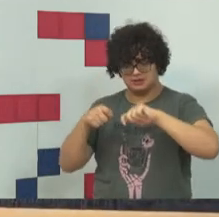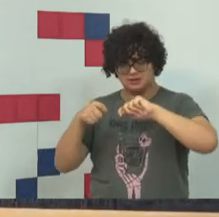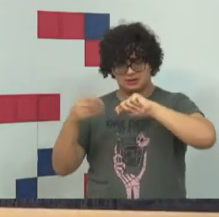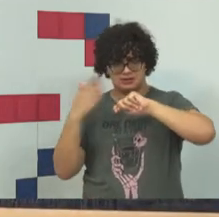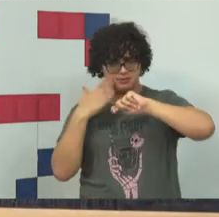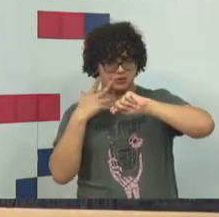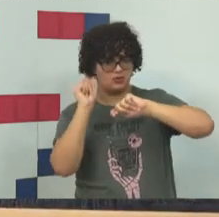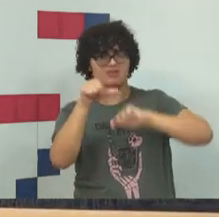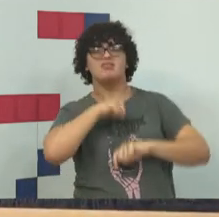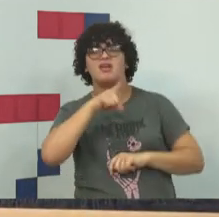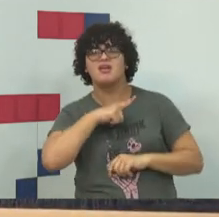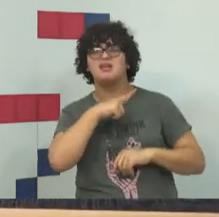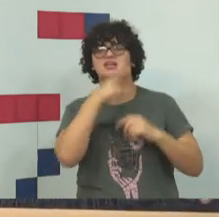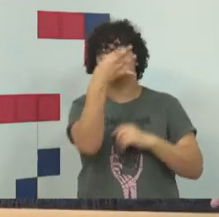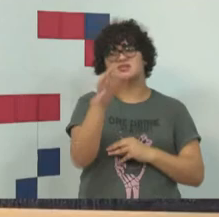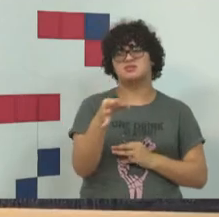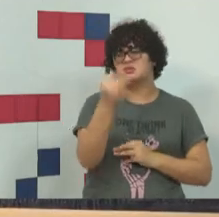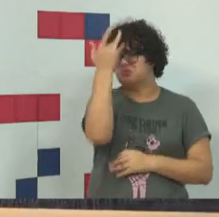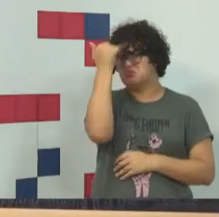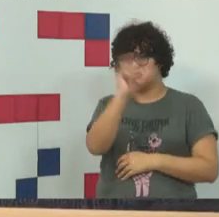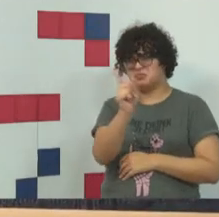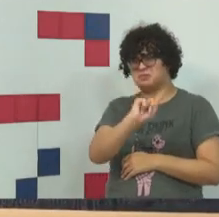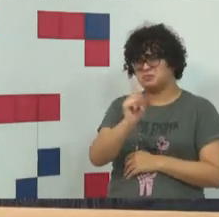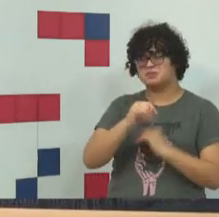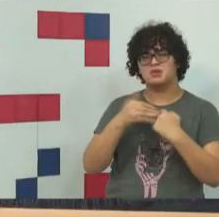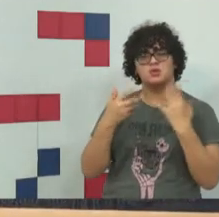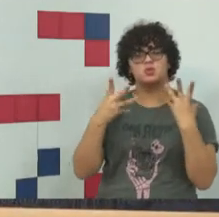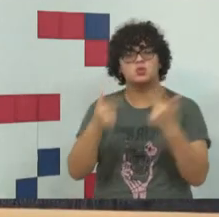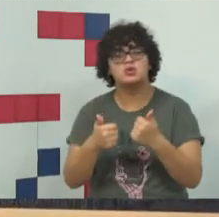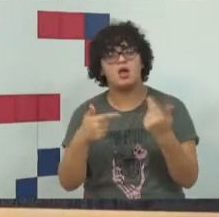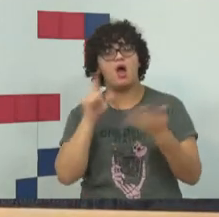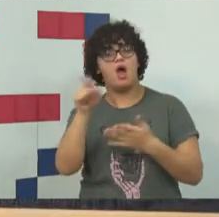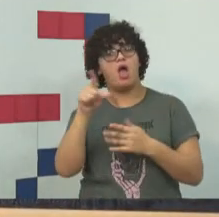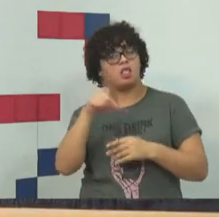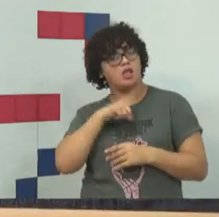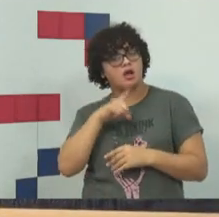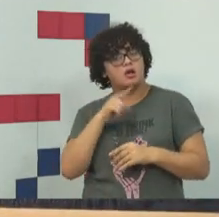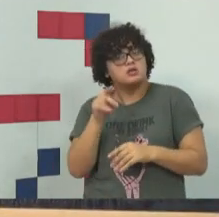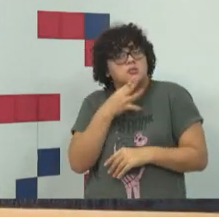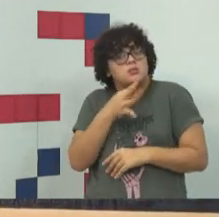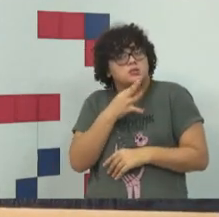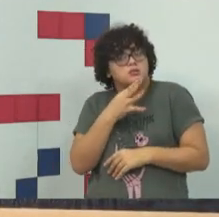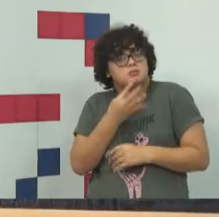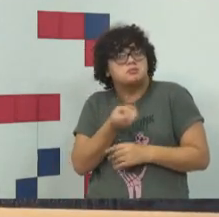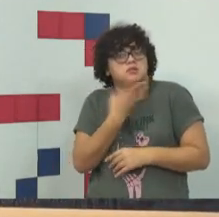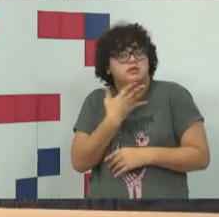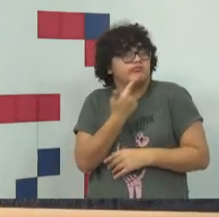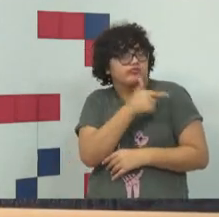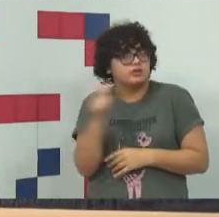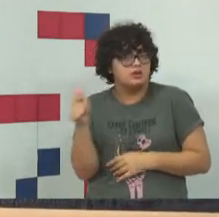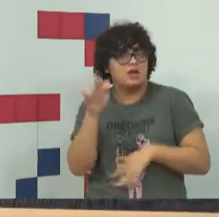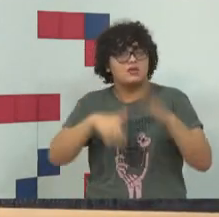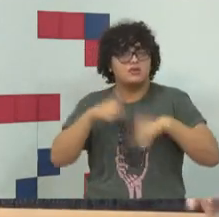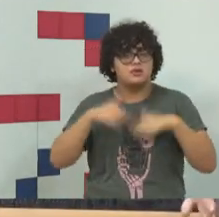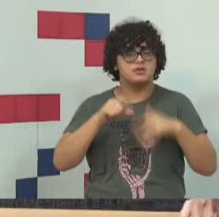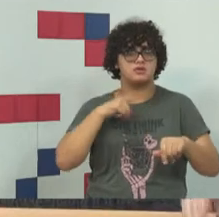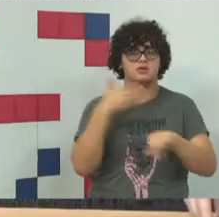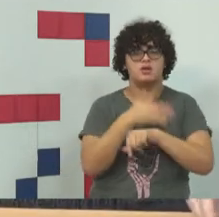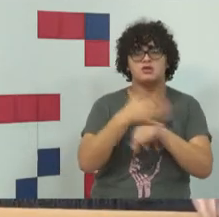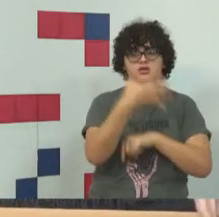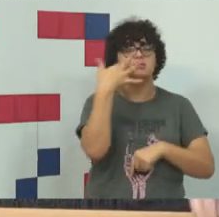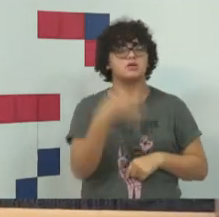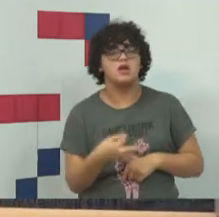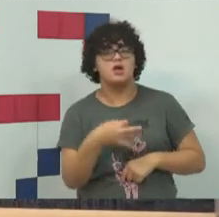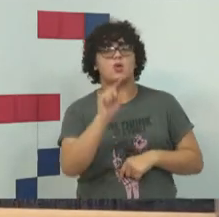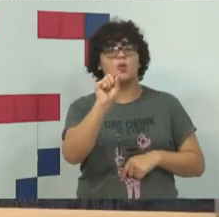o que lá tem exatamente. Nem tudo que está lá nós temos conhecimento. Então, eles podem fornecer exatamente o que